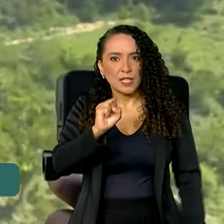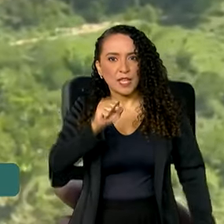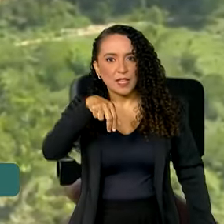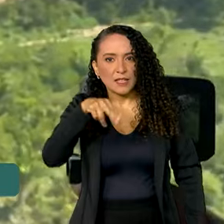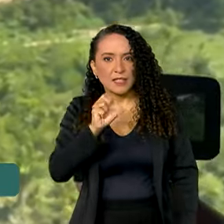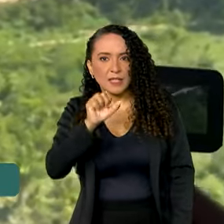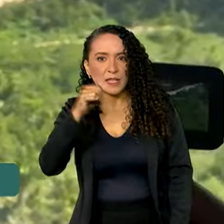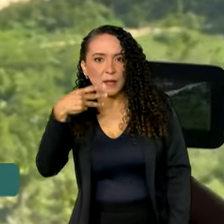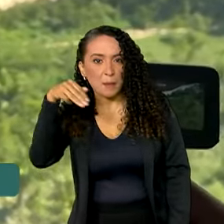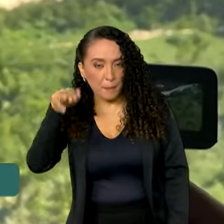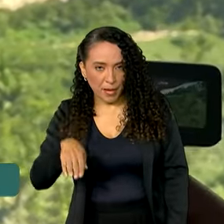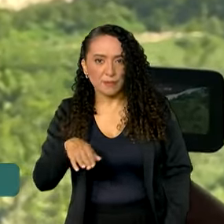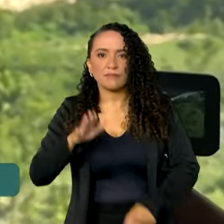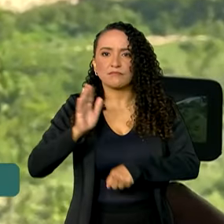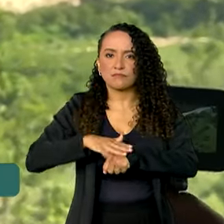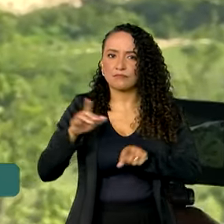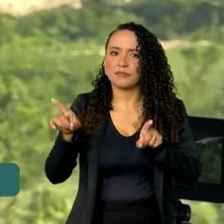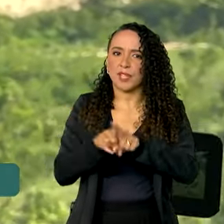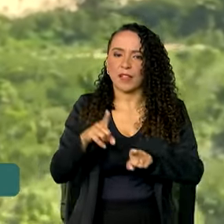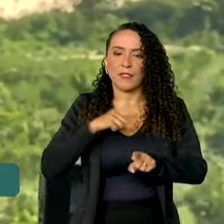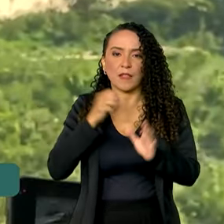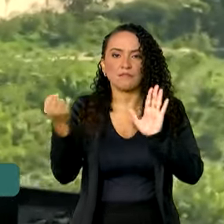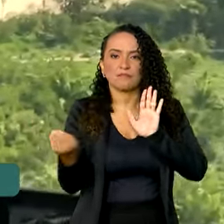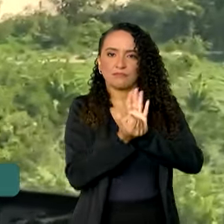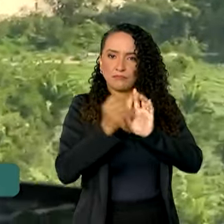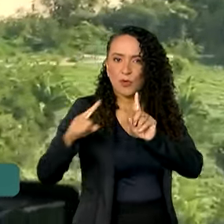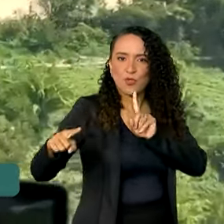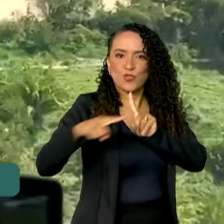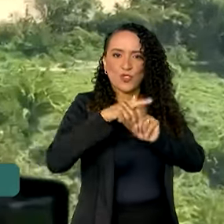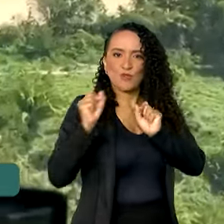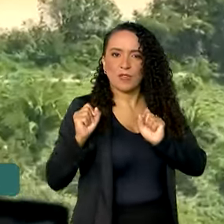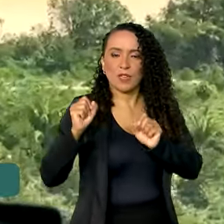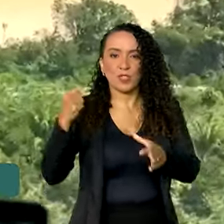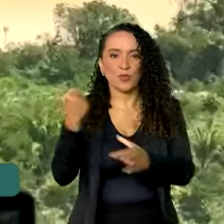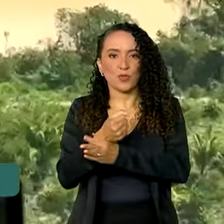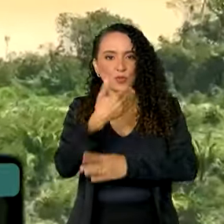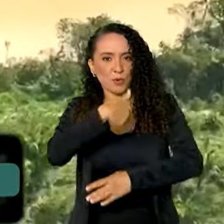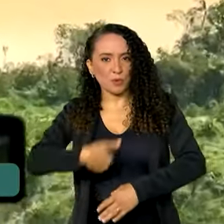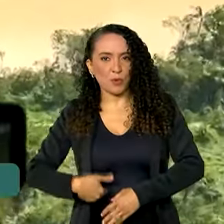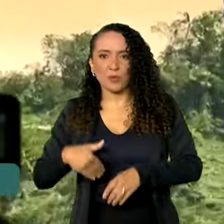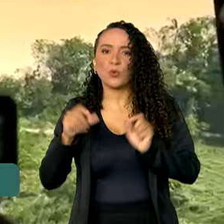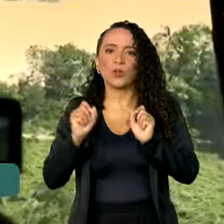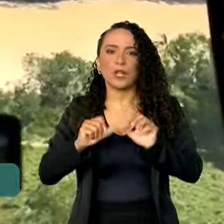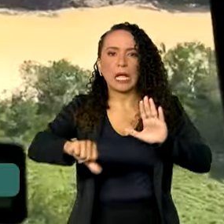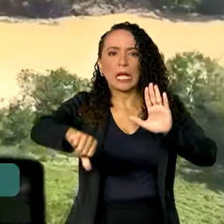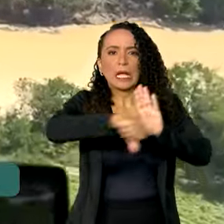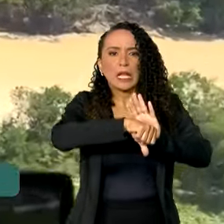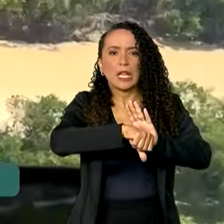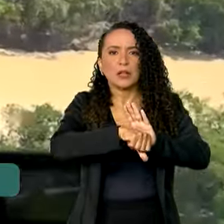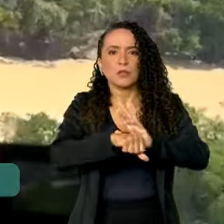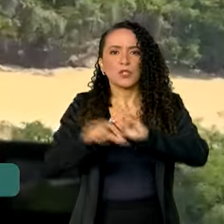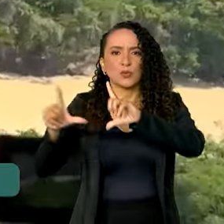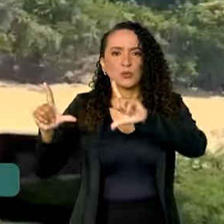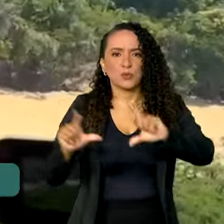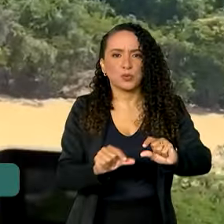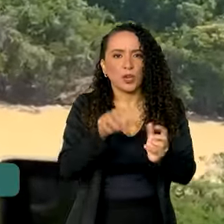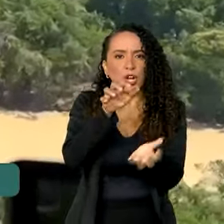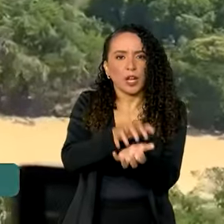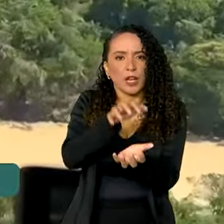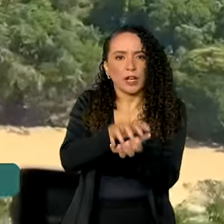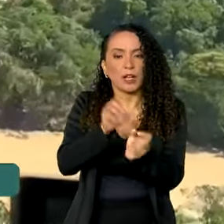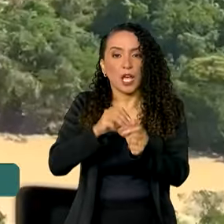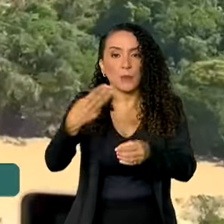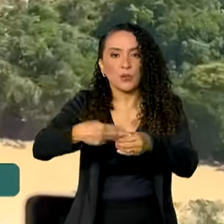Senzipan. As ações também têm impacto positivo na segurança pública, reduzindo crimes em Jacaraicanga,